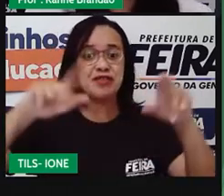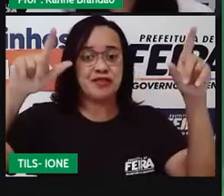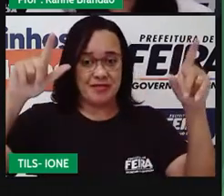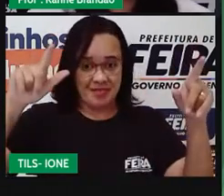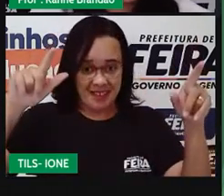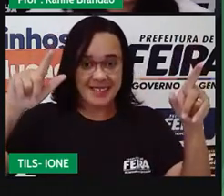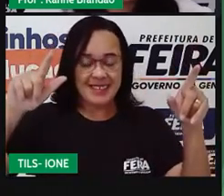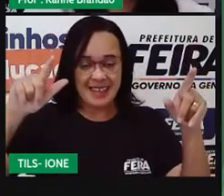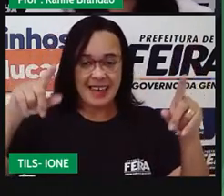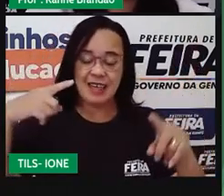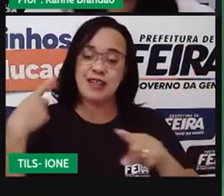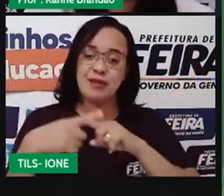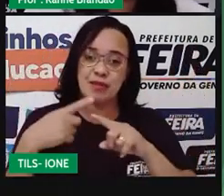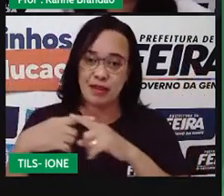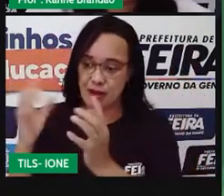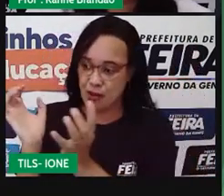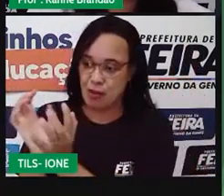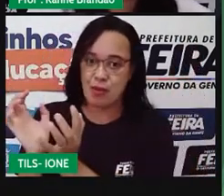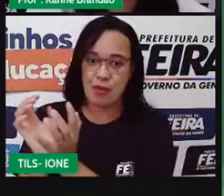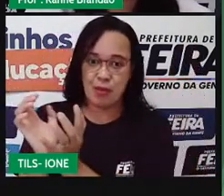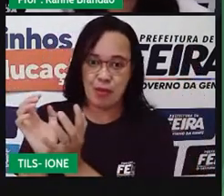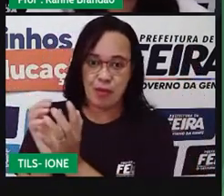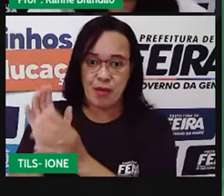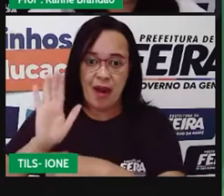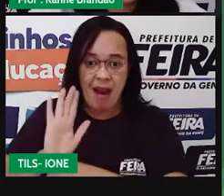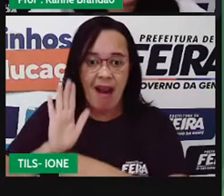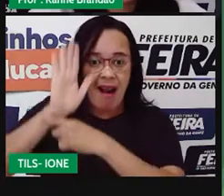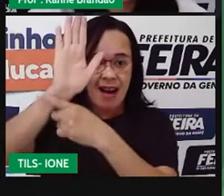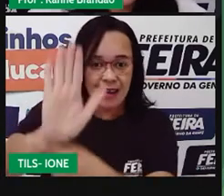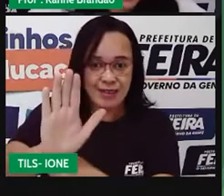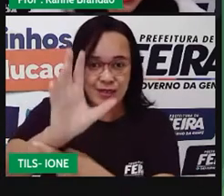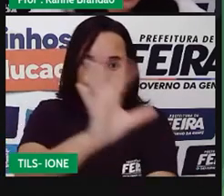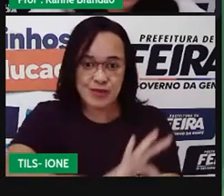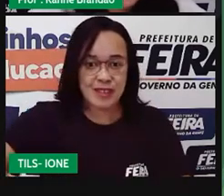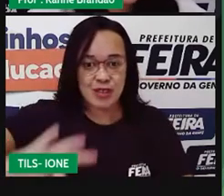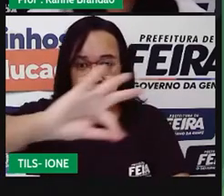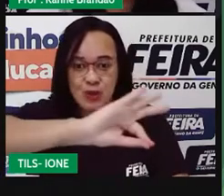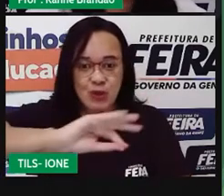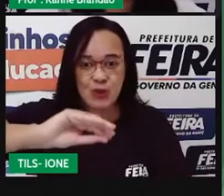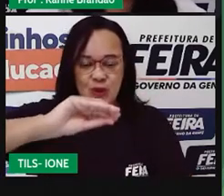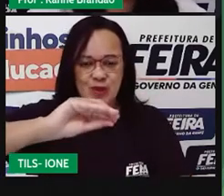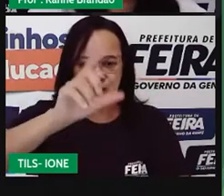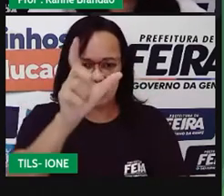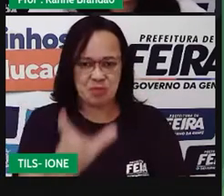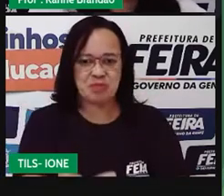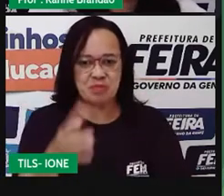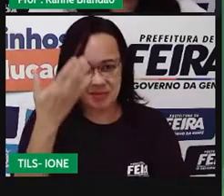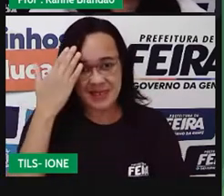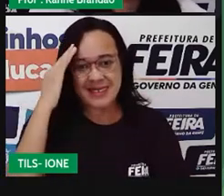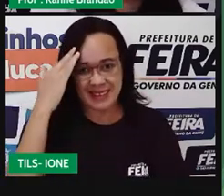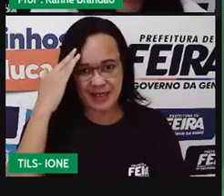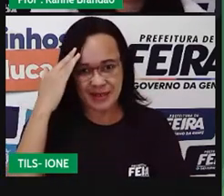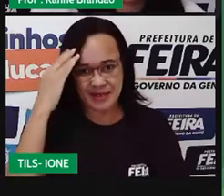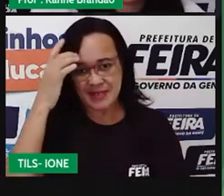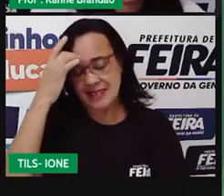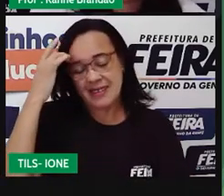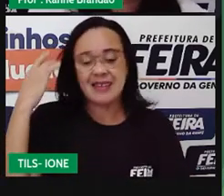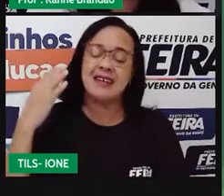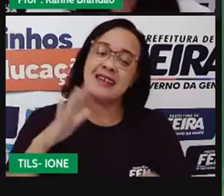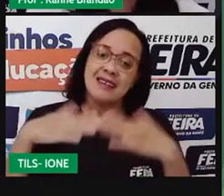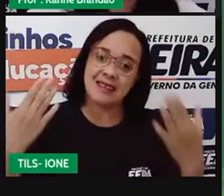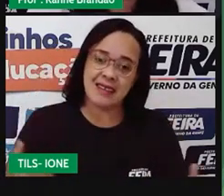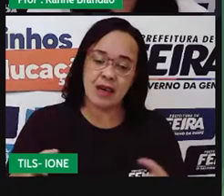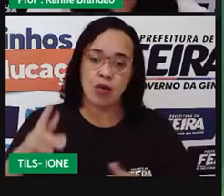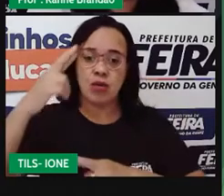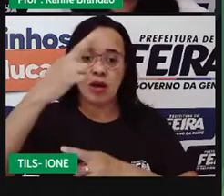Para um sucesso, para um benefício do todo, certo? Então, agora a gente já sabe que relações harmônicas